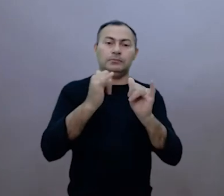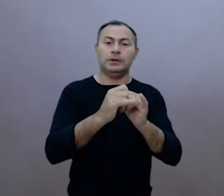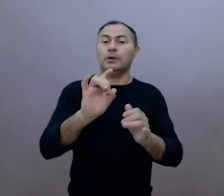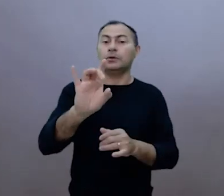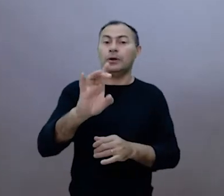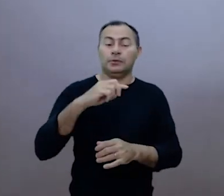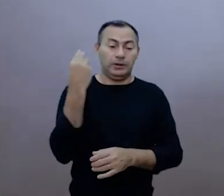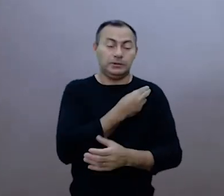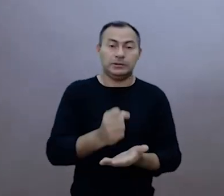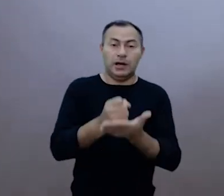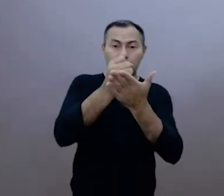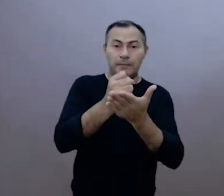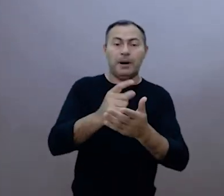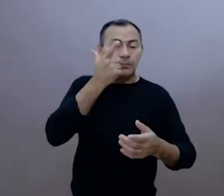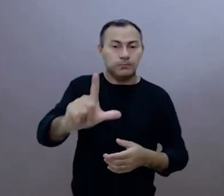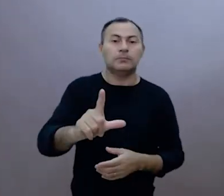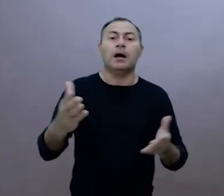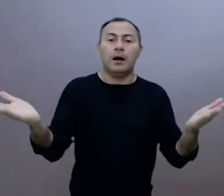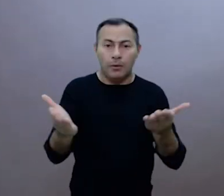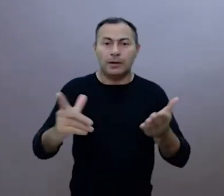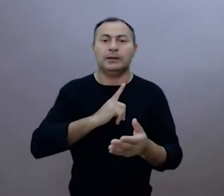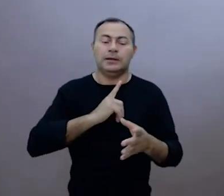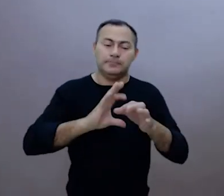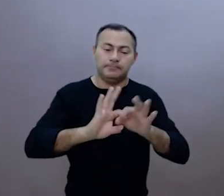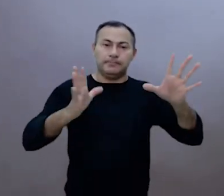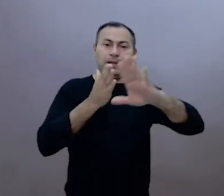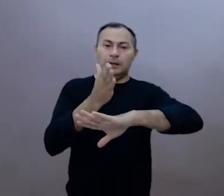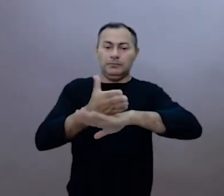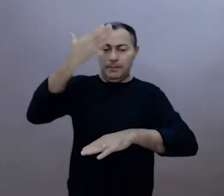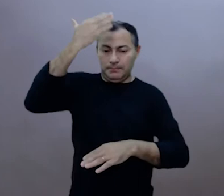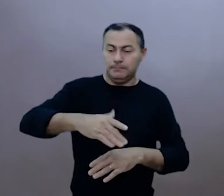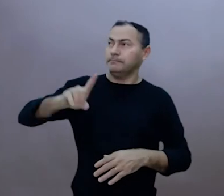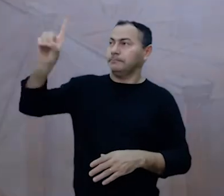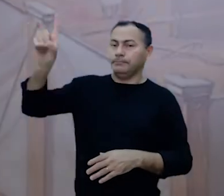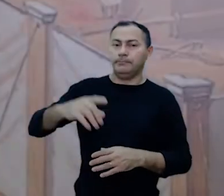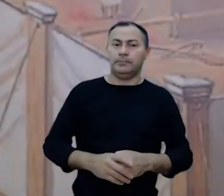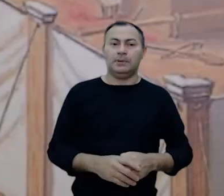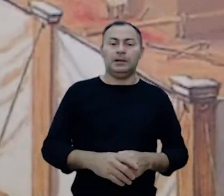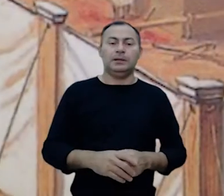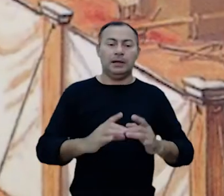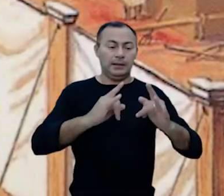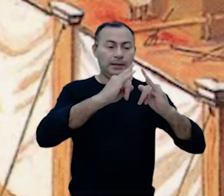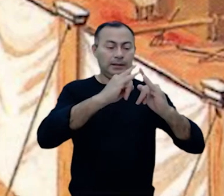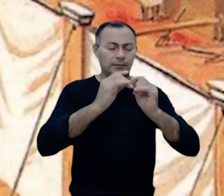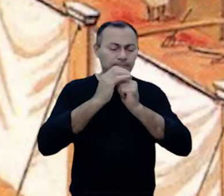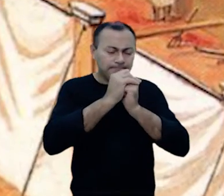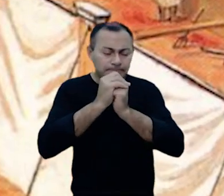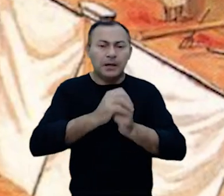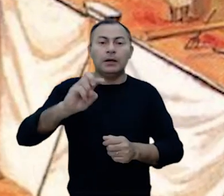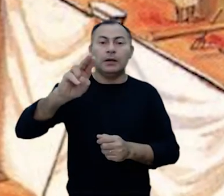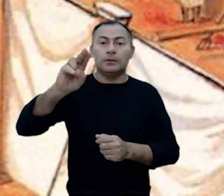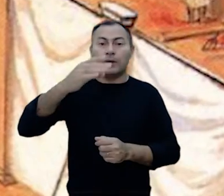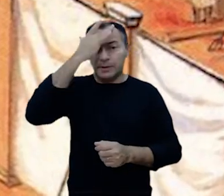está reconciliado, não somente estamos salvos, mas a grande conquista é que agora temos livre acesso à presença de Deus. na tenda de adoração,